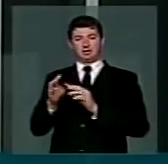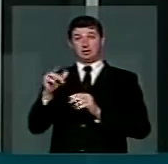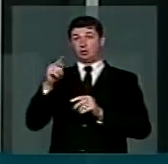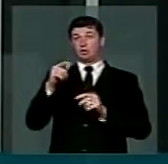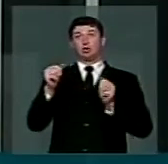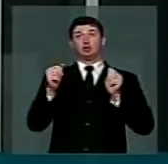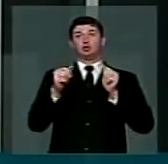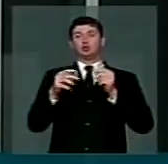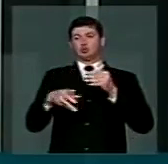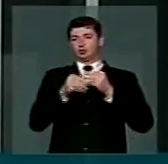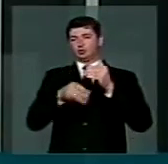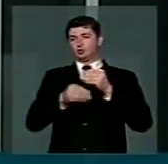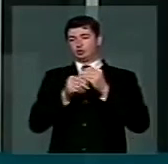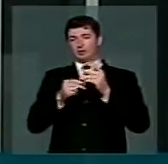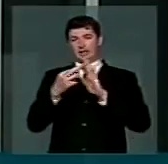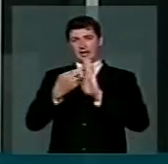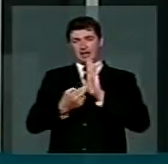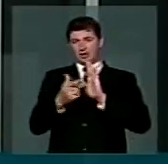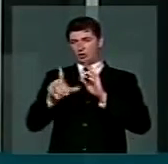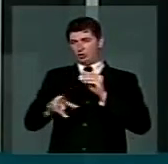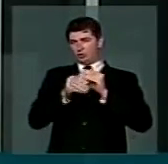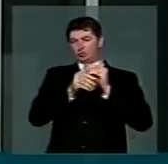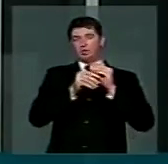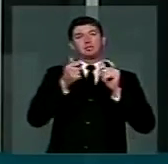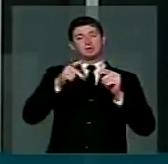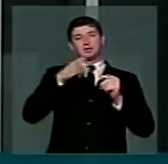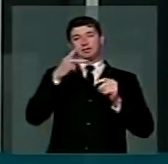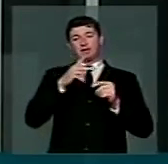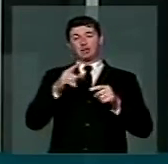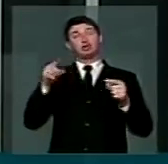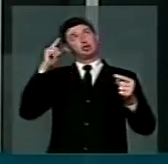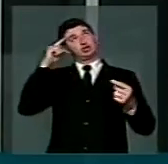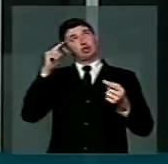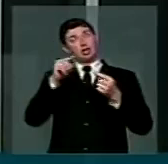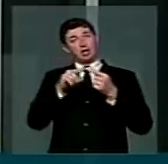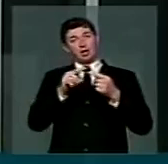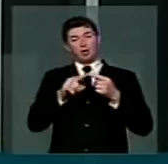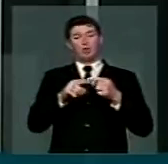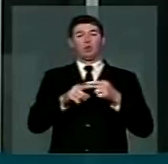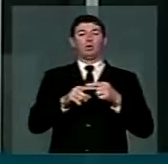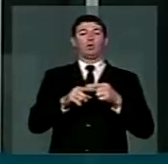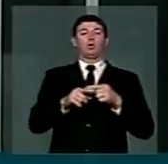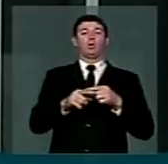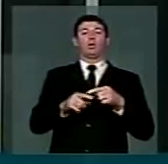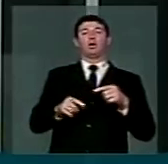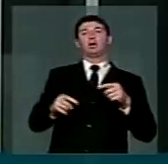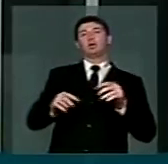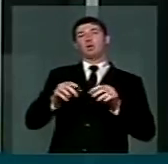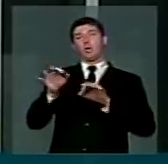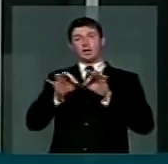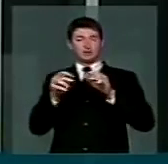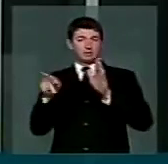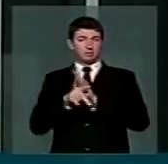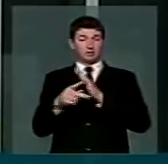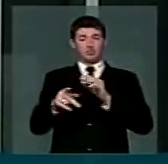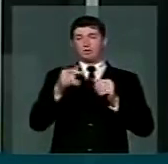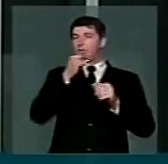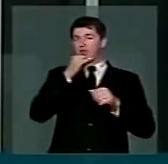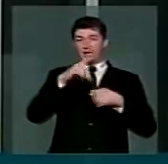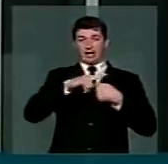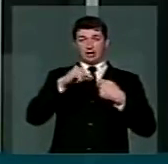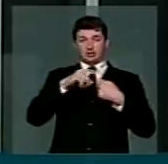ajuntamento de dispositivos, deve ser interpretado de acordo com a sua organicidade. Vamos ao artigo 55,